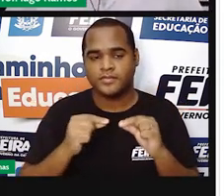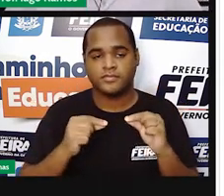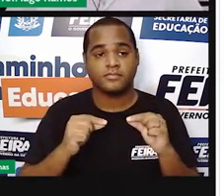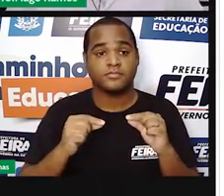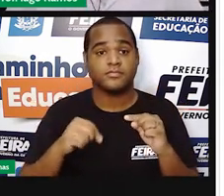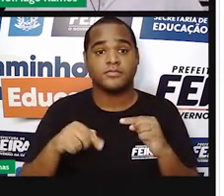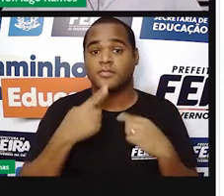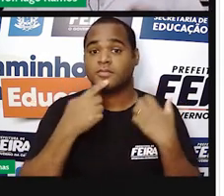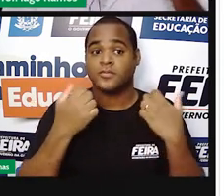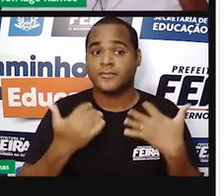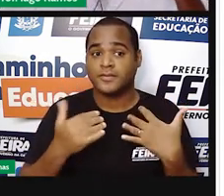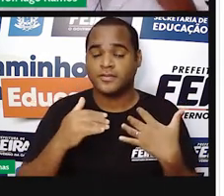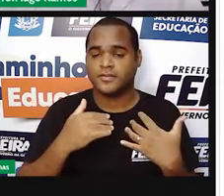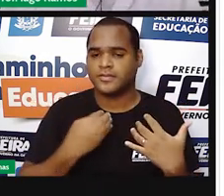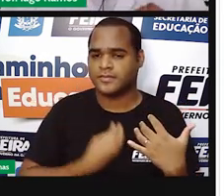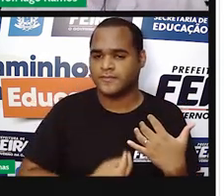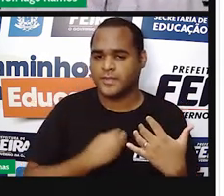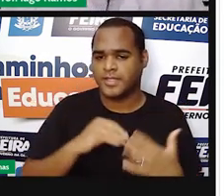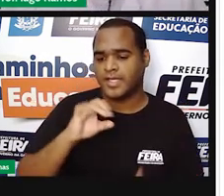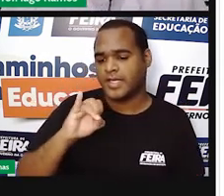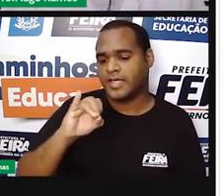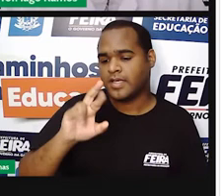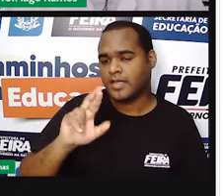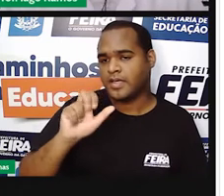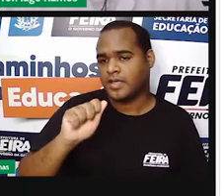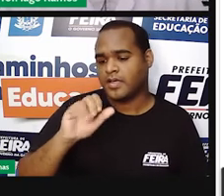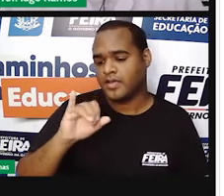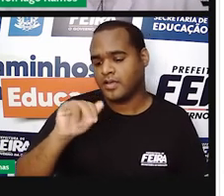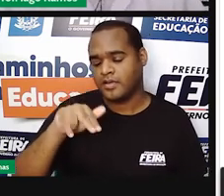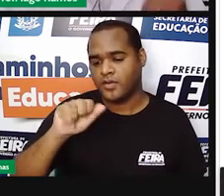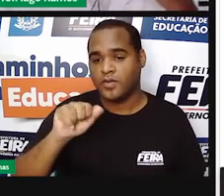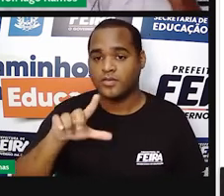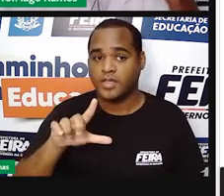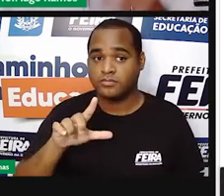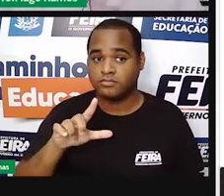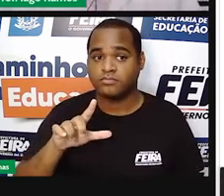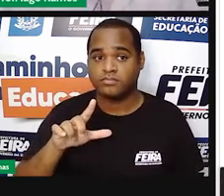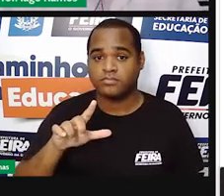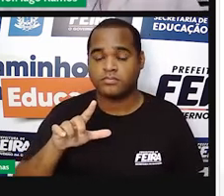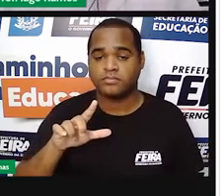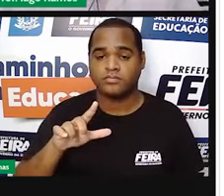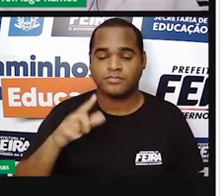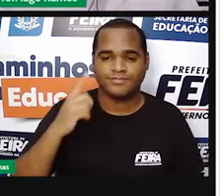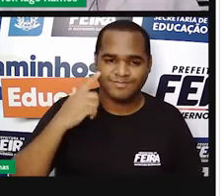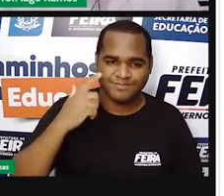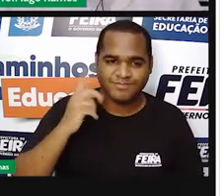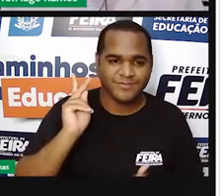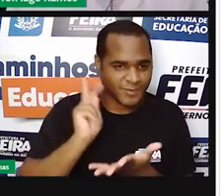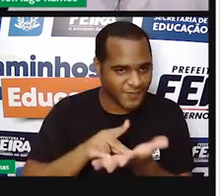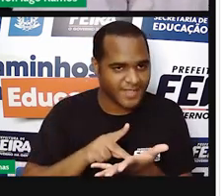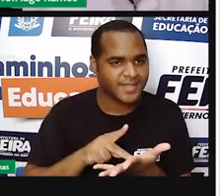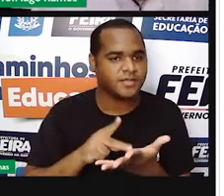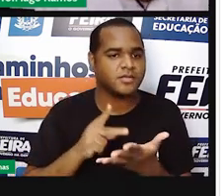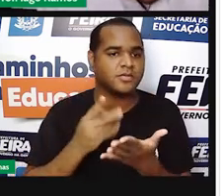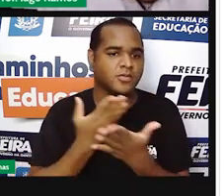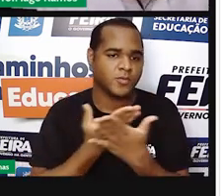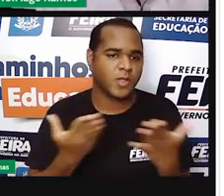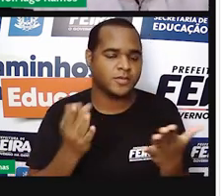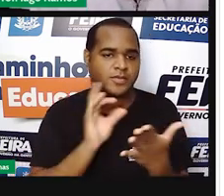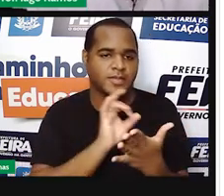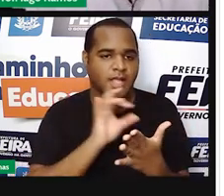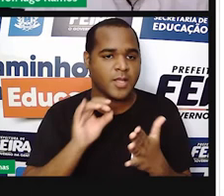irracional ele também é um número real e a gente vai deixar isso